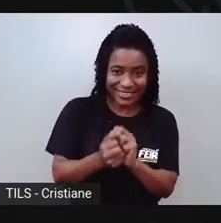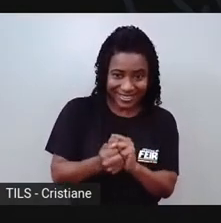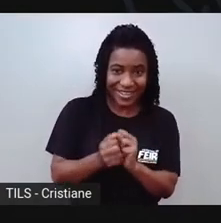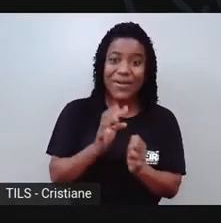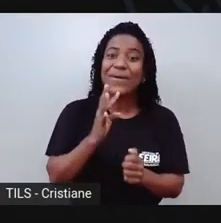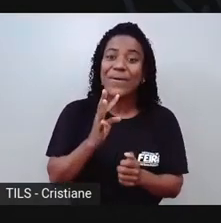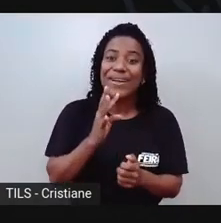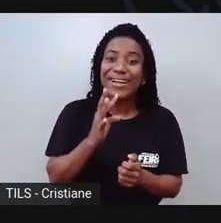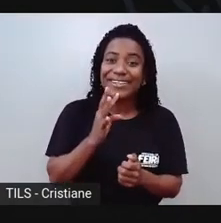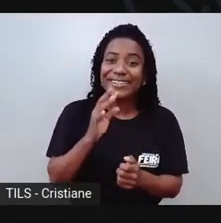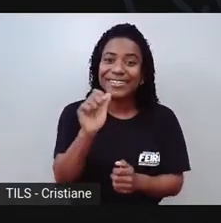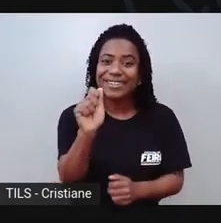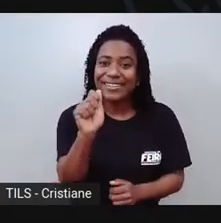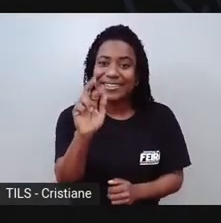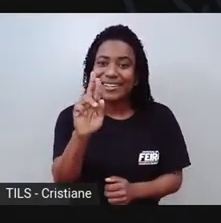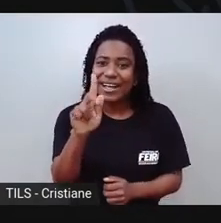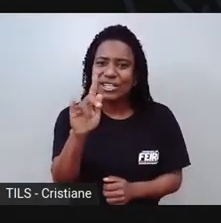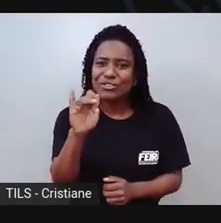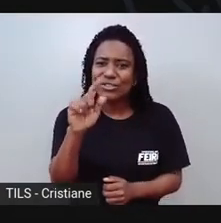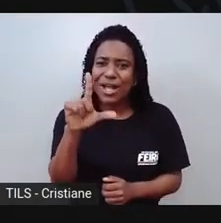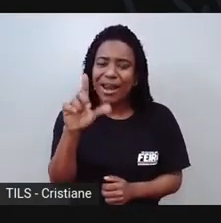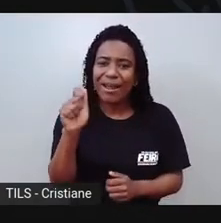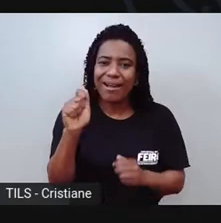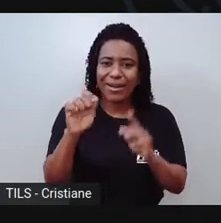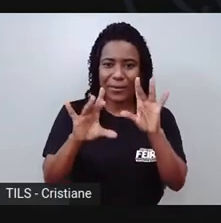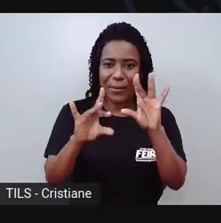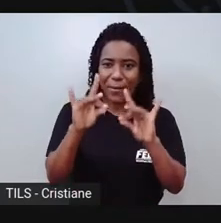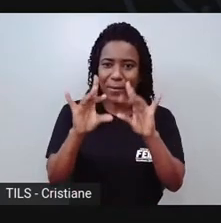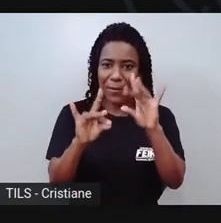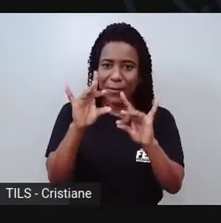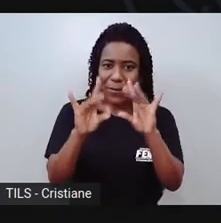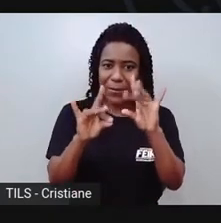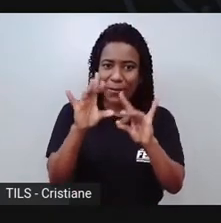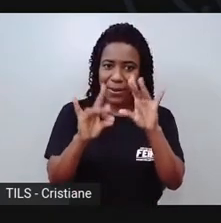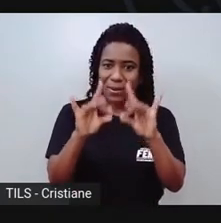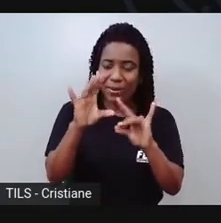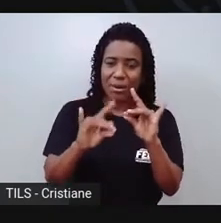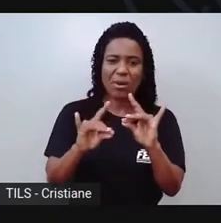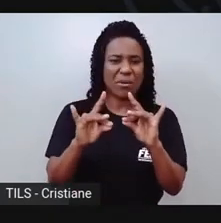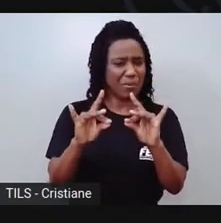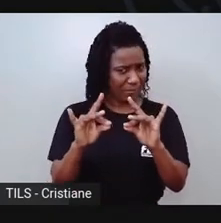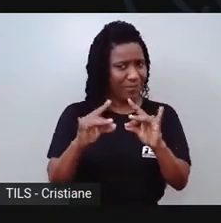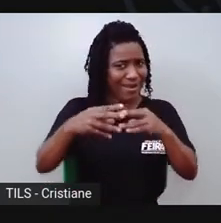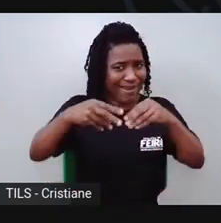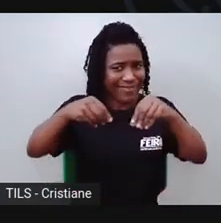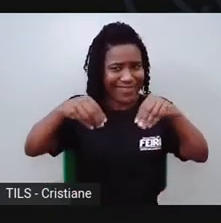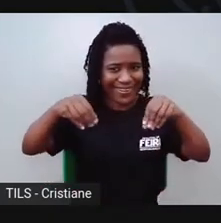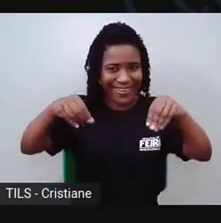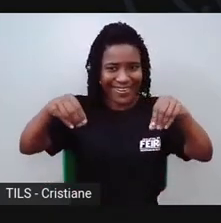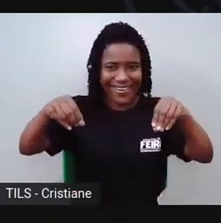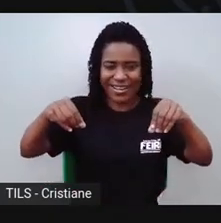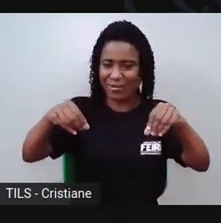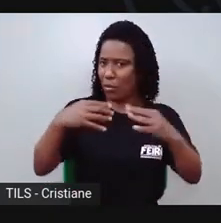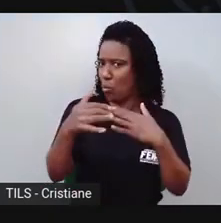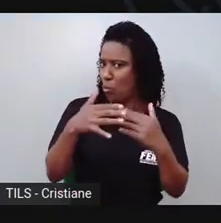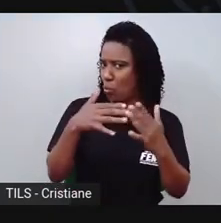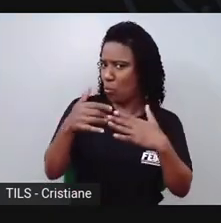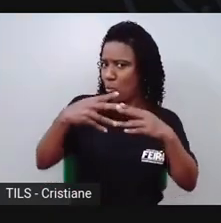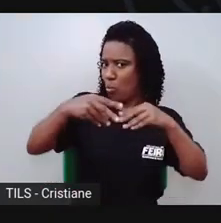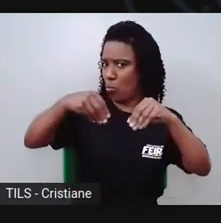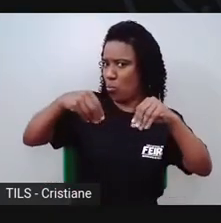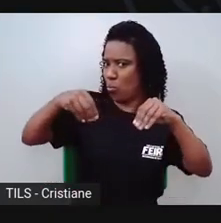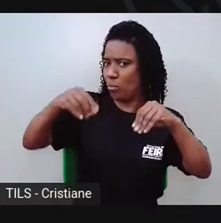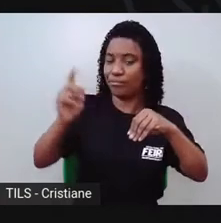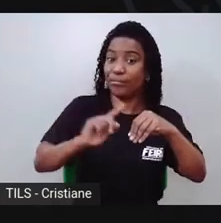escola? A Gila é um barro, mas não é um barro qualquer. É um barro especial,